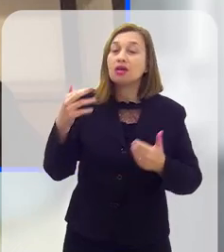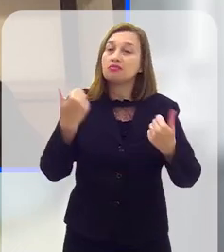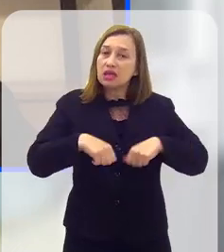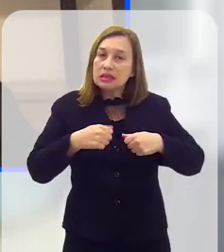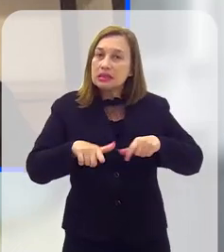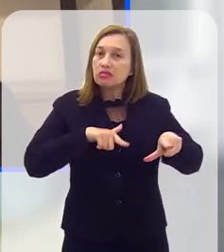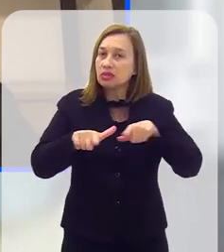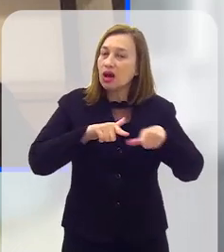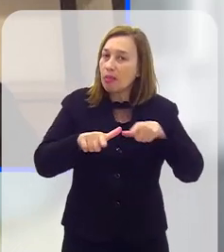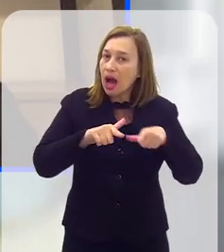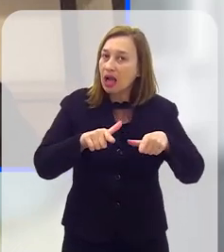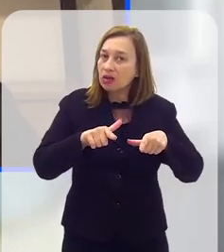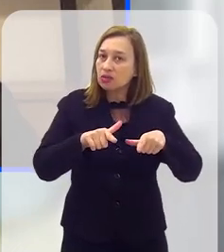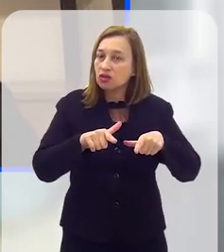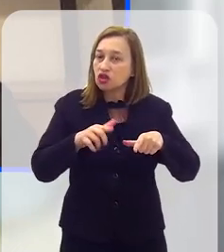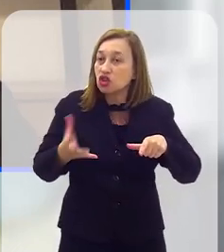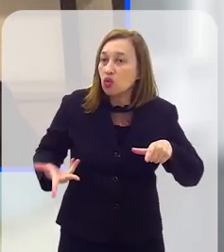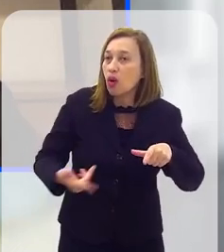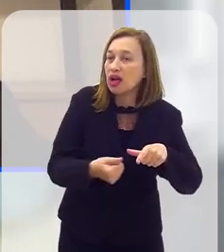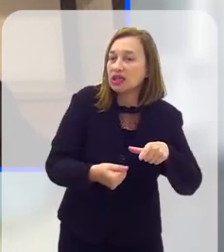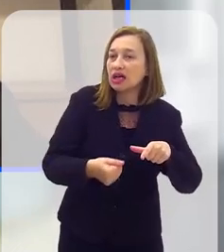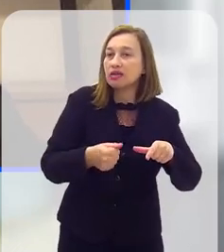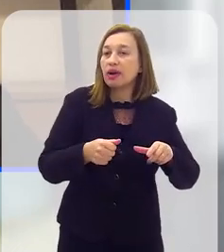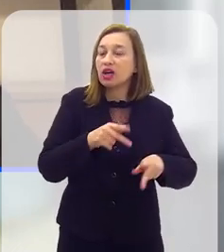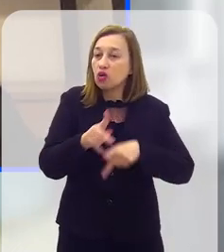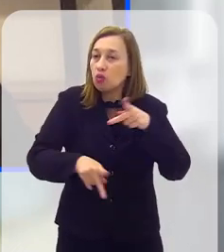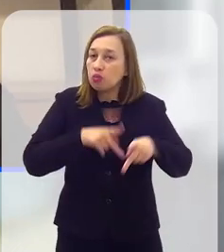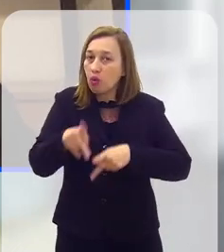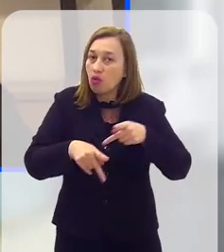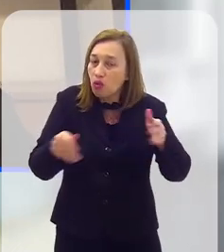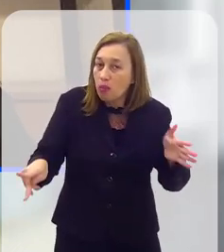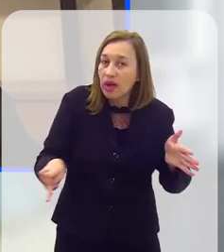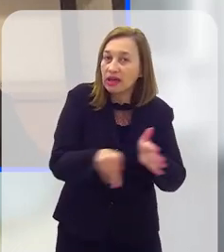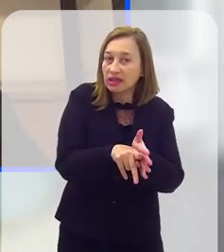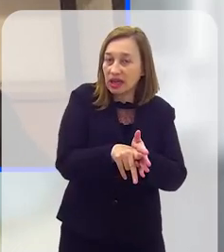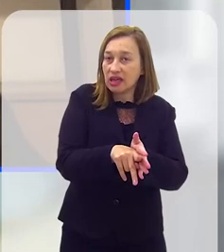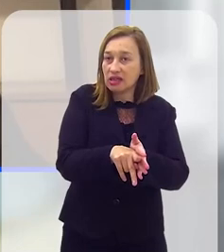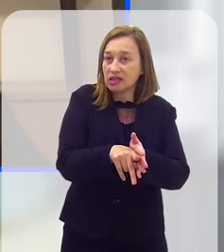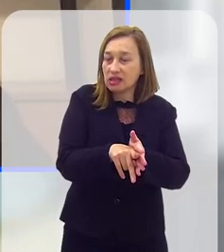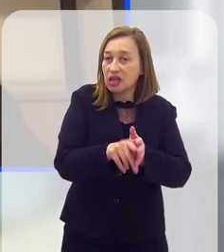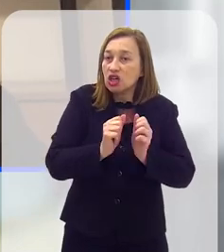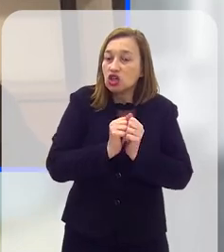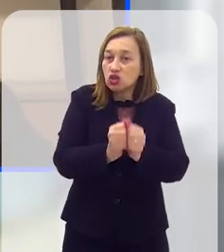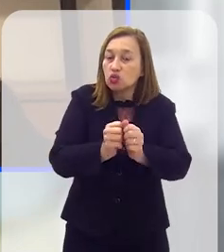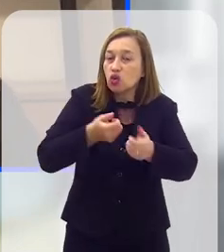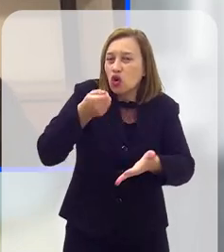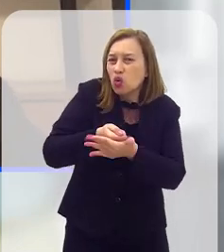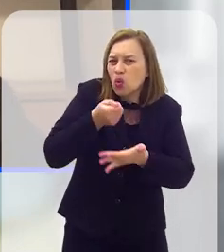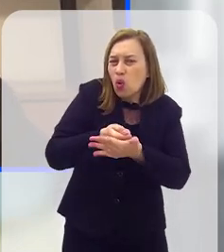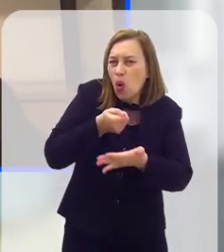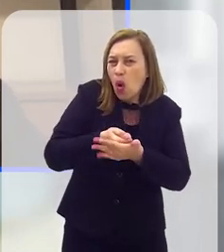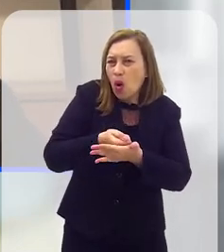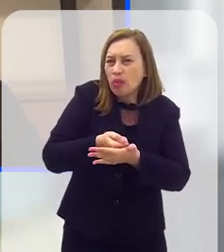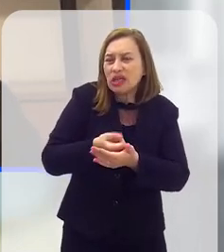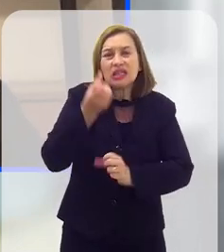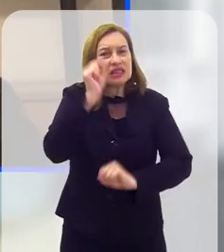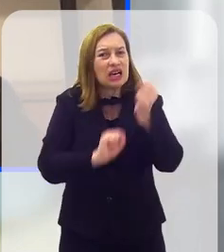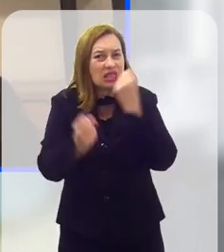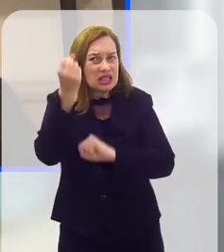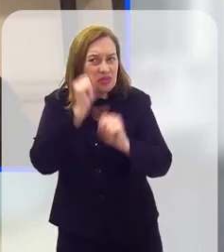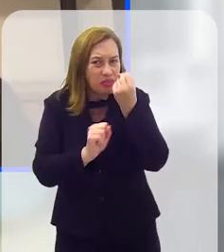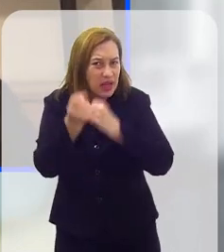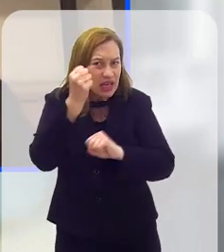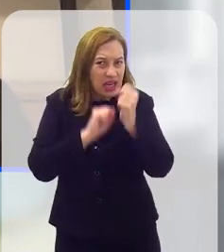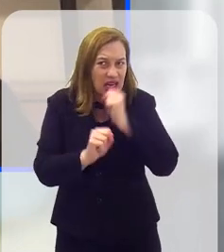preciso que a gente massifique, faça esse trabalho educacional para que a população faça parte dela e cobre das empresas